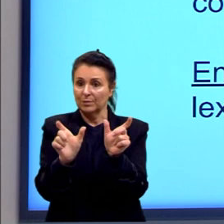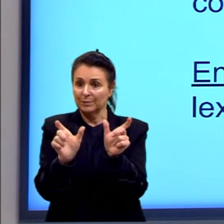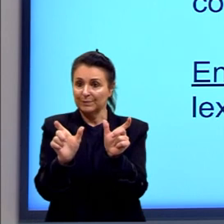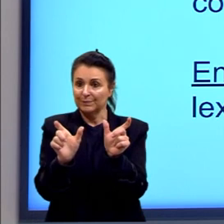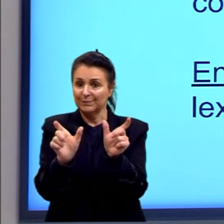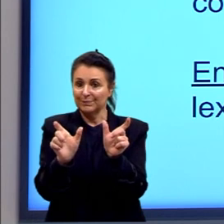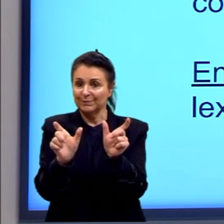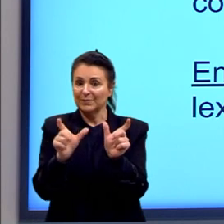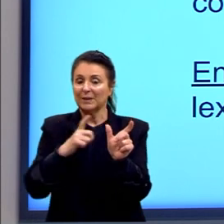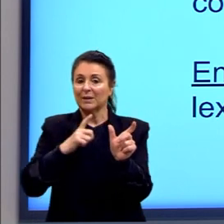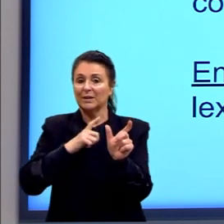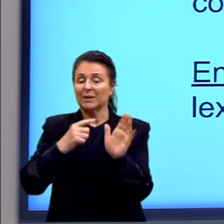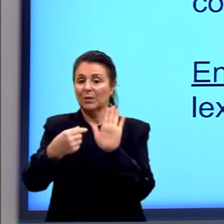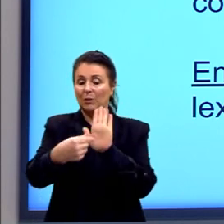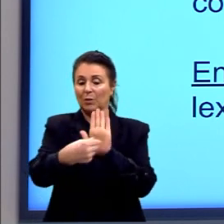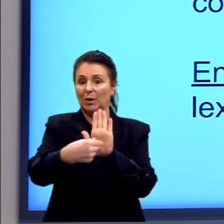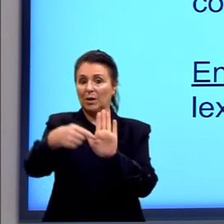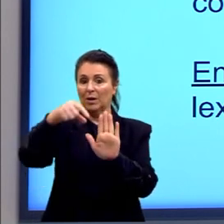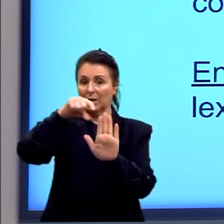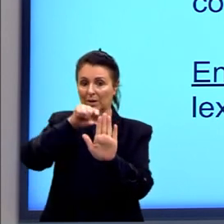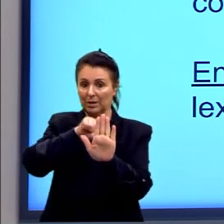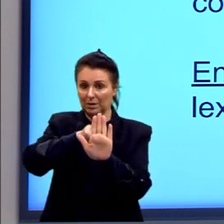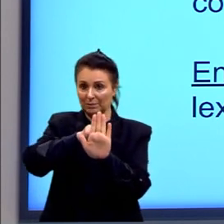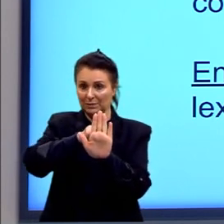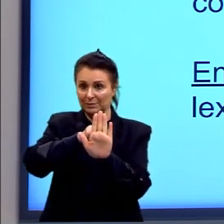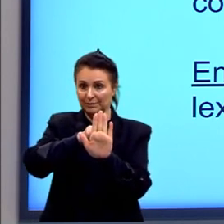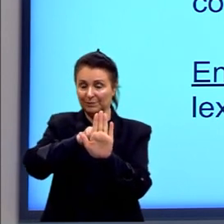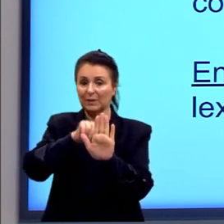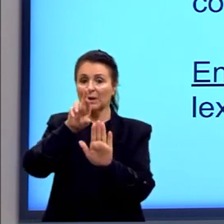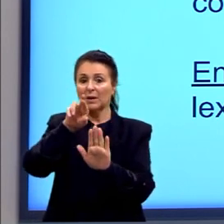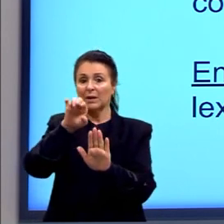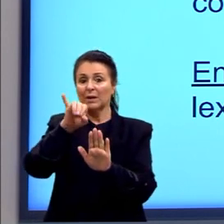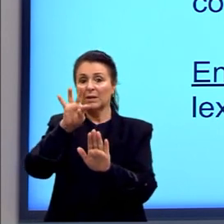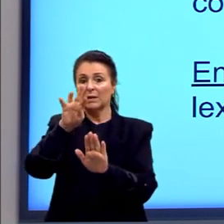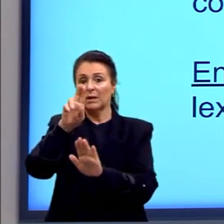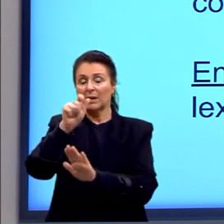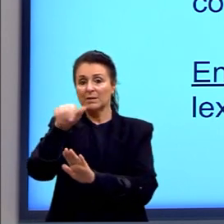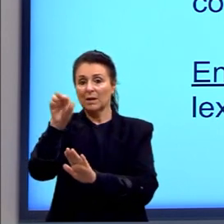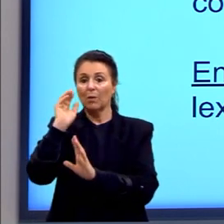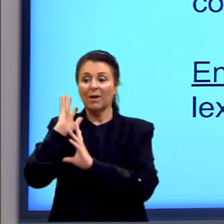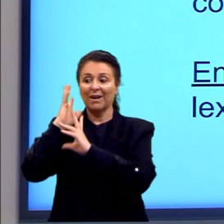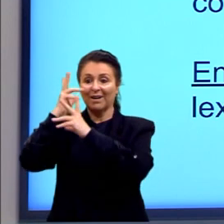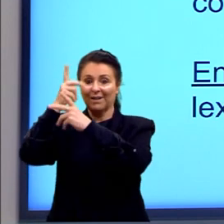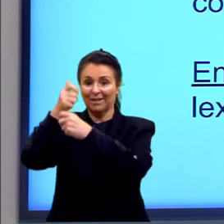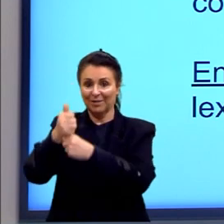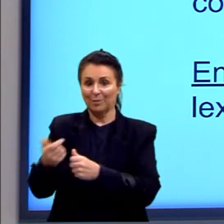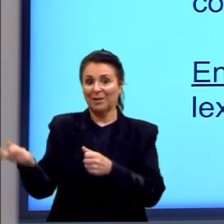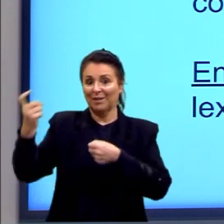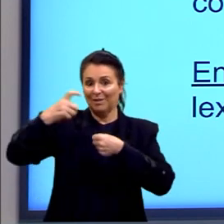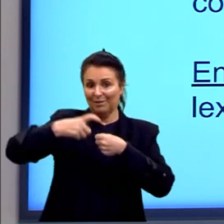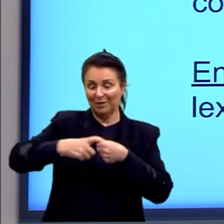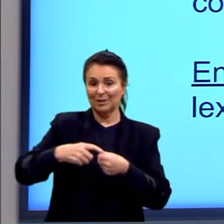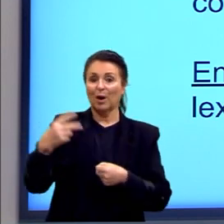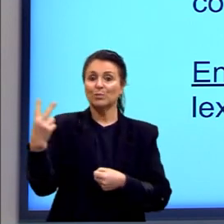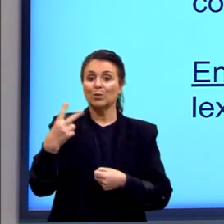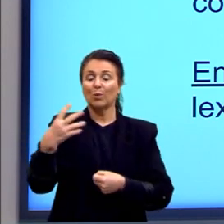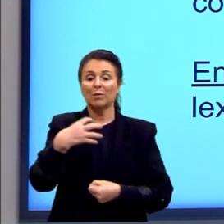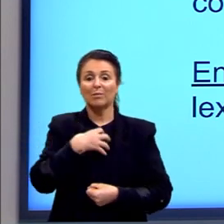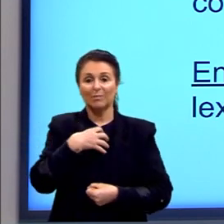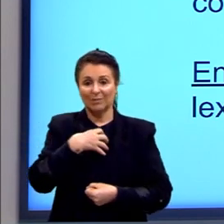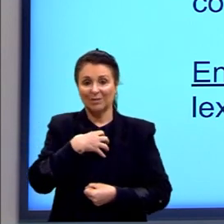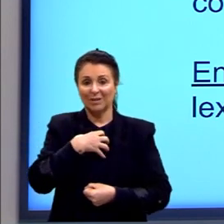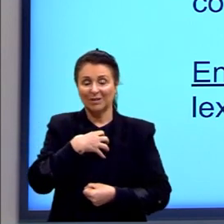Então, elipse retirada, reiteração retomada. Então, são duas maneiras